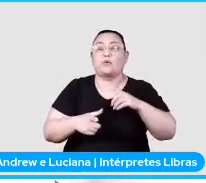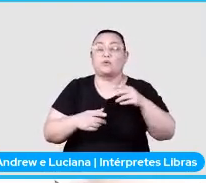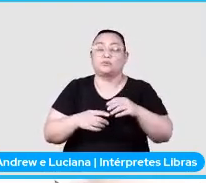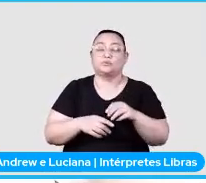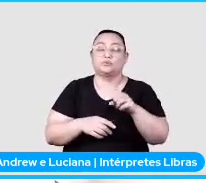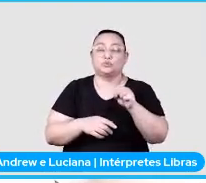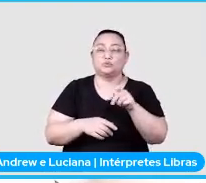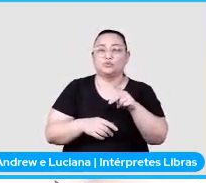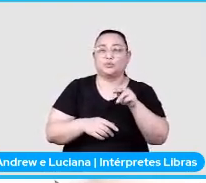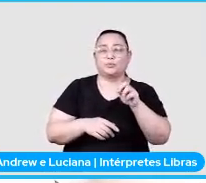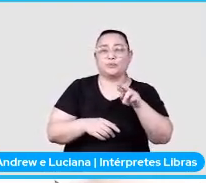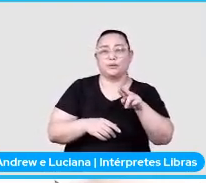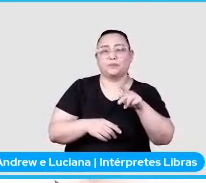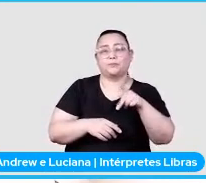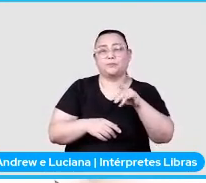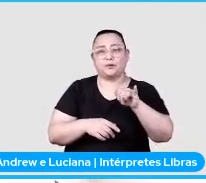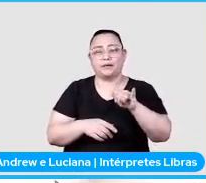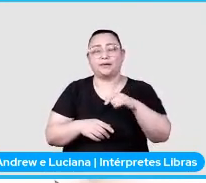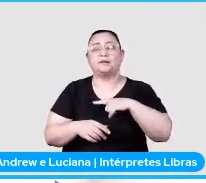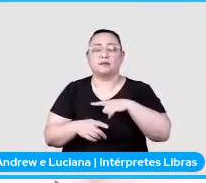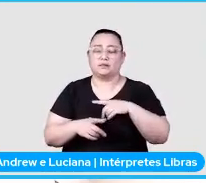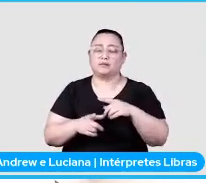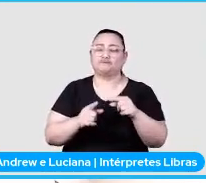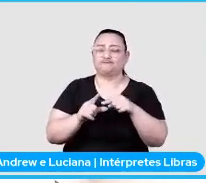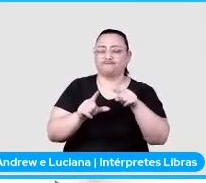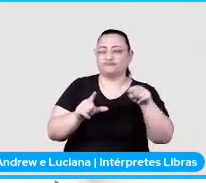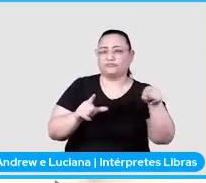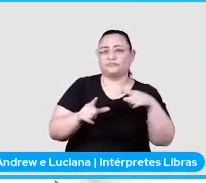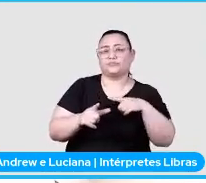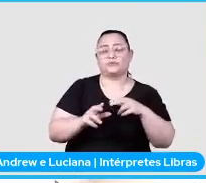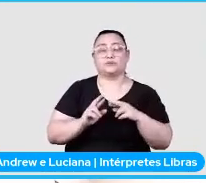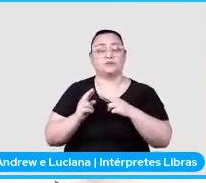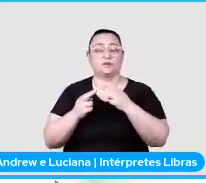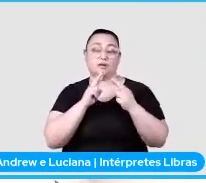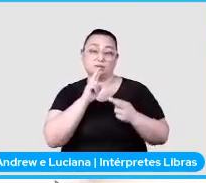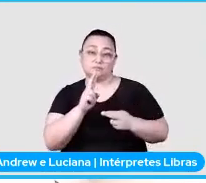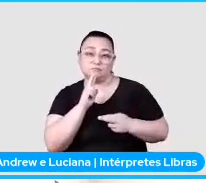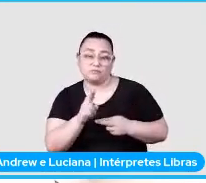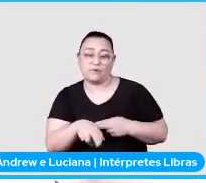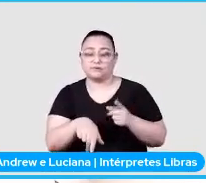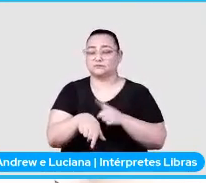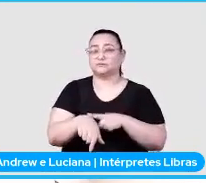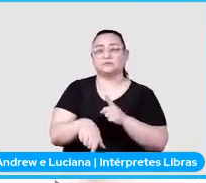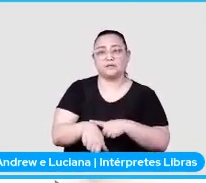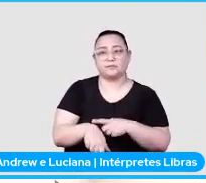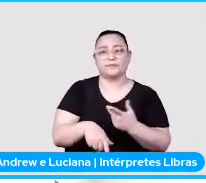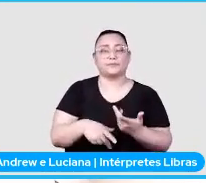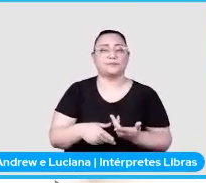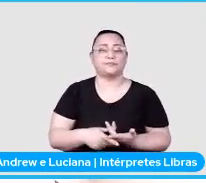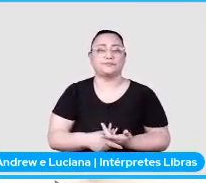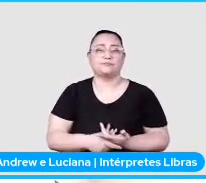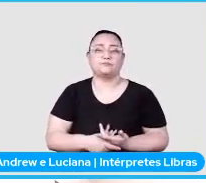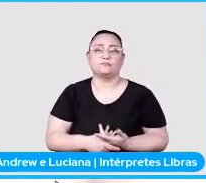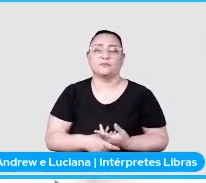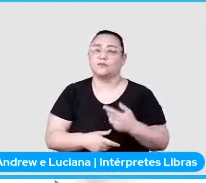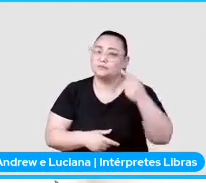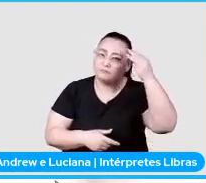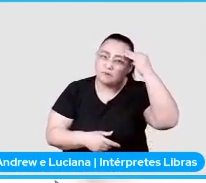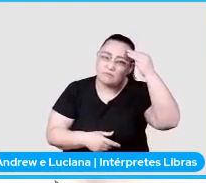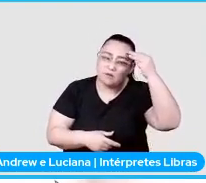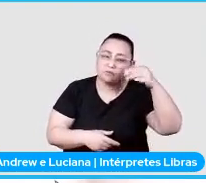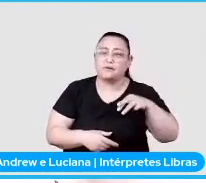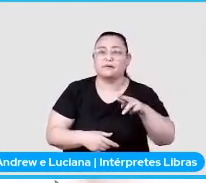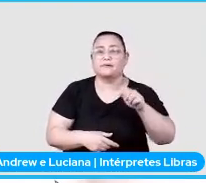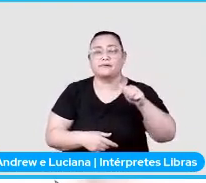fornece estatísticas de requests, de responses, de tempo, de memória, enfim, ele